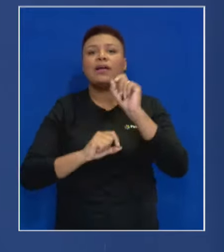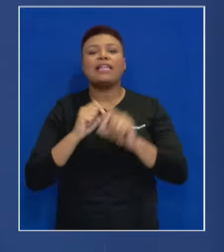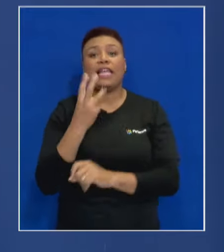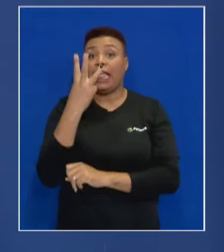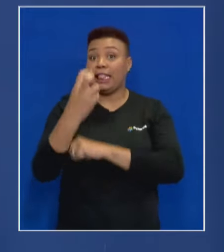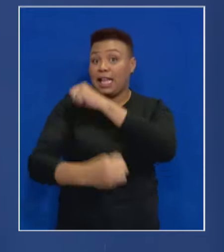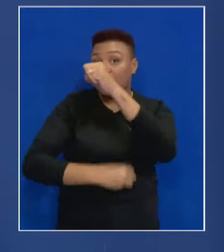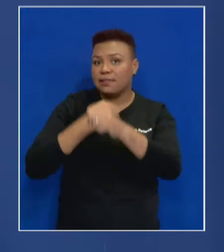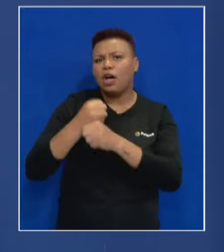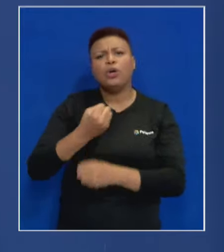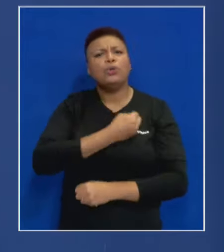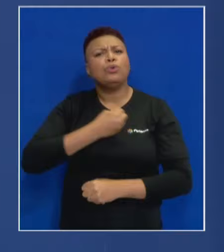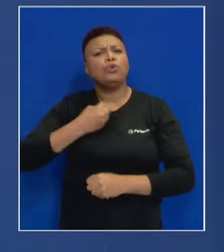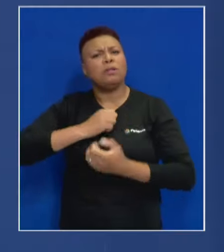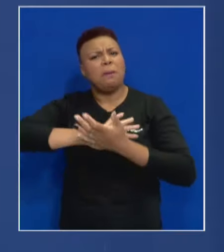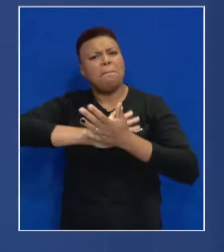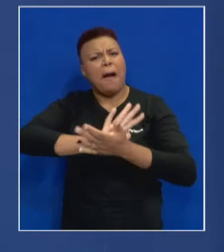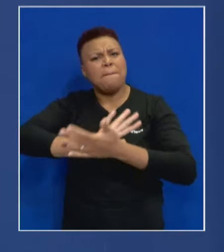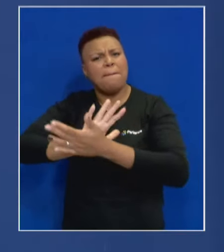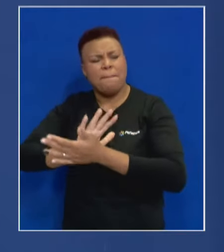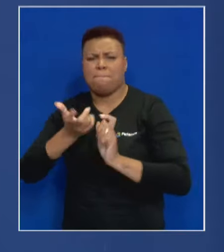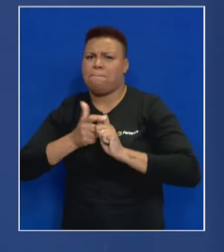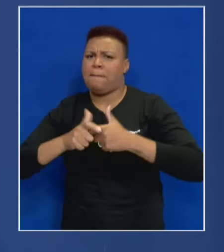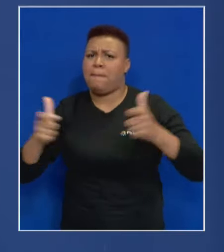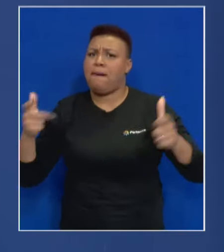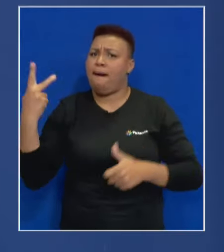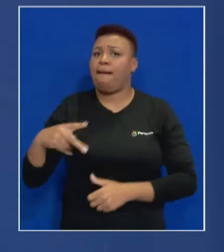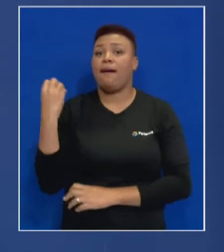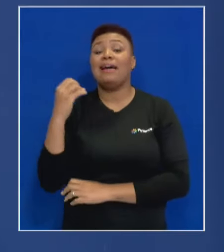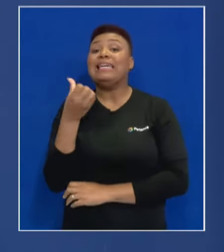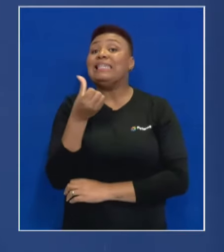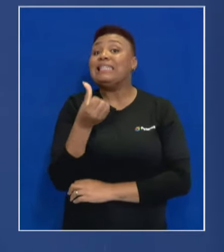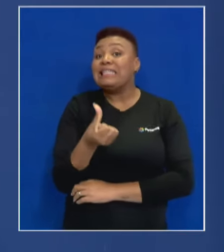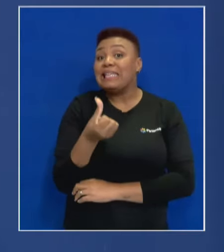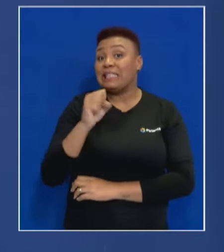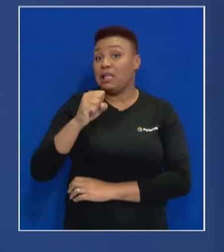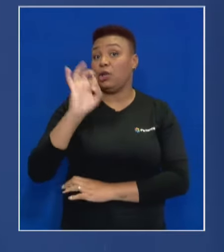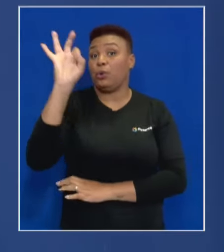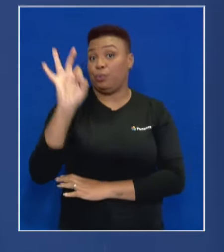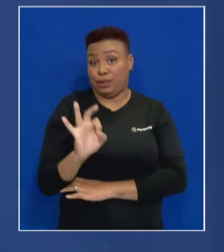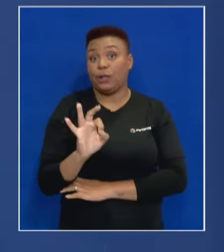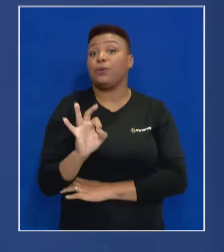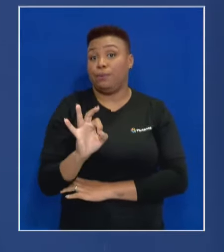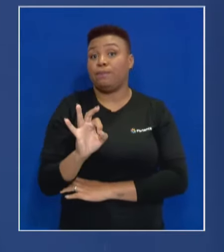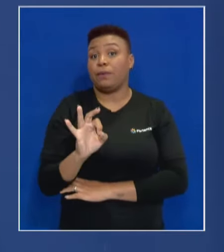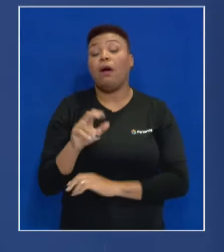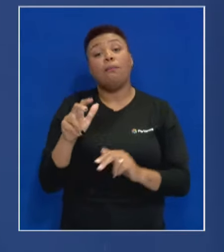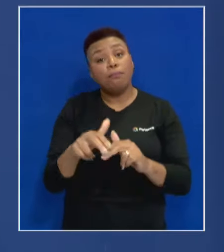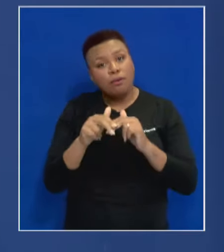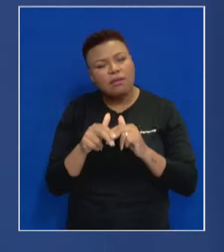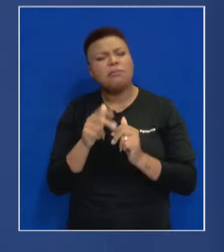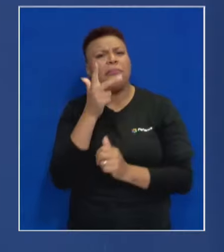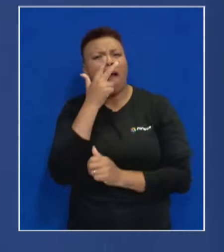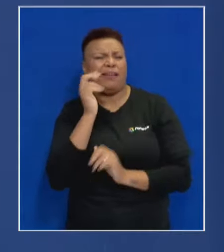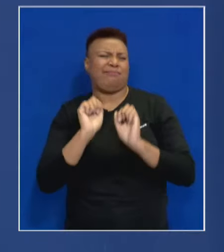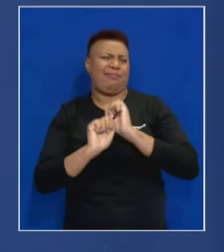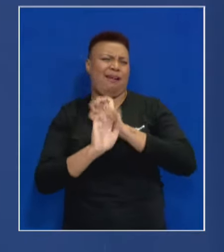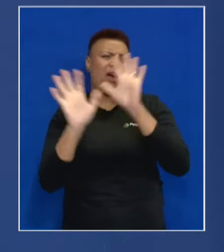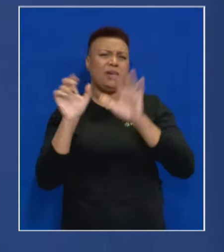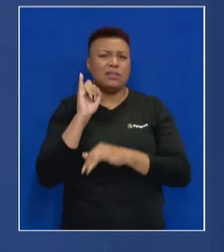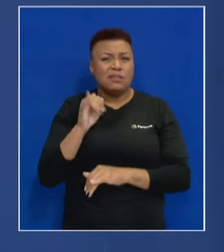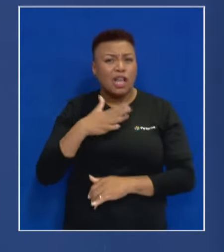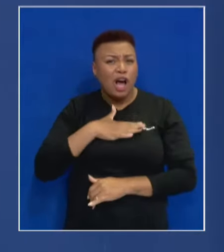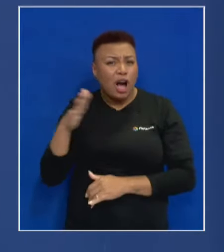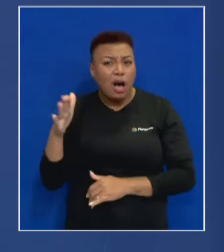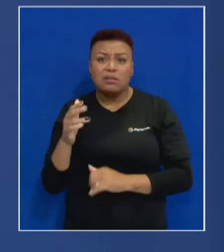três anos o número de assassinatos aumentou na capital dos gaúchos em 68%. Portanto, me parece muito claro que se você